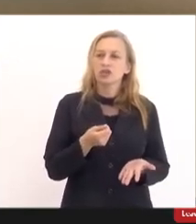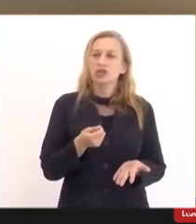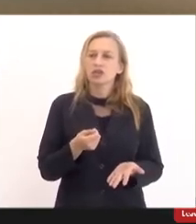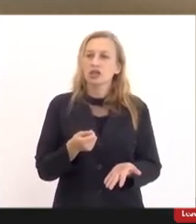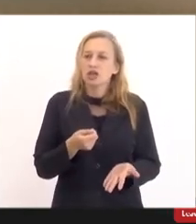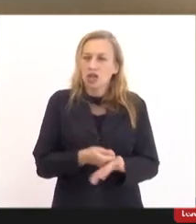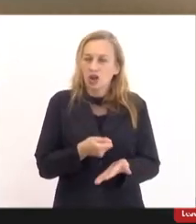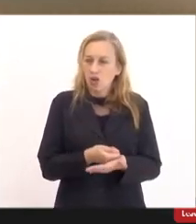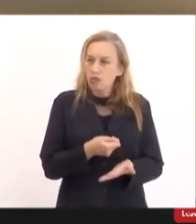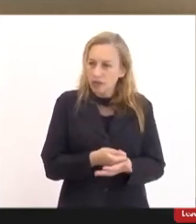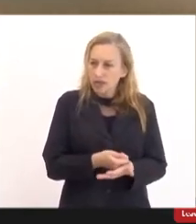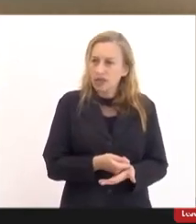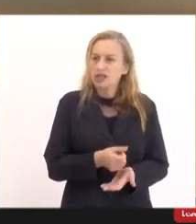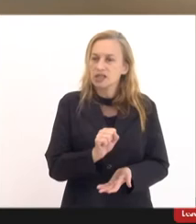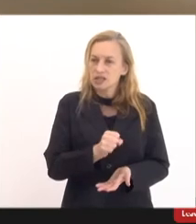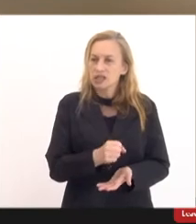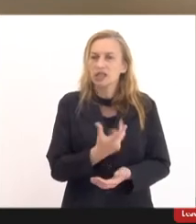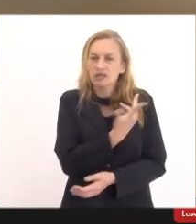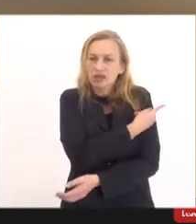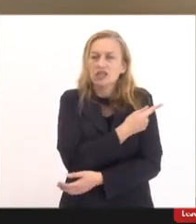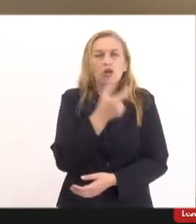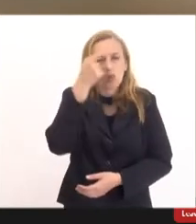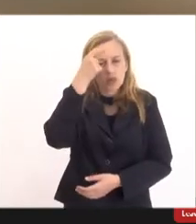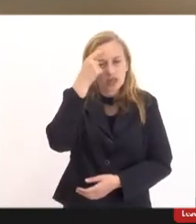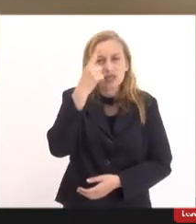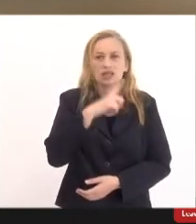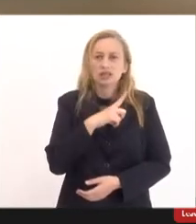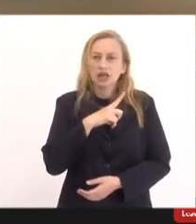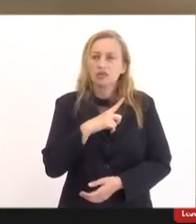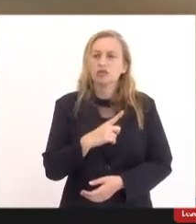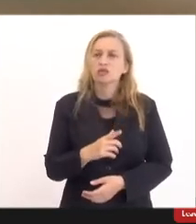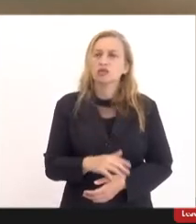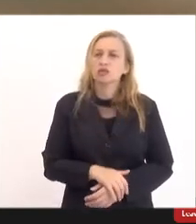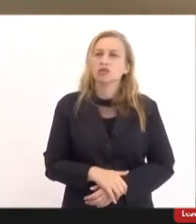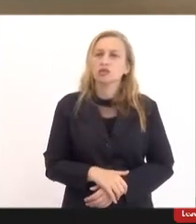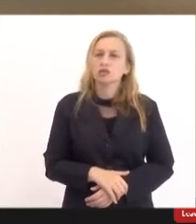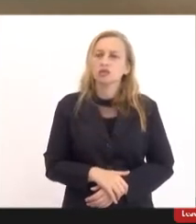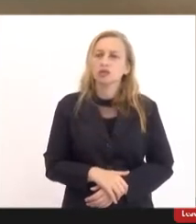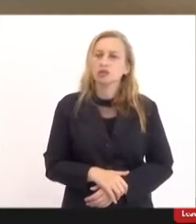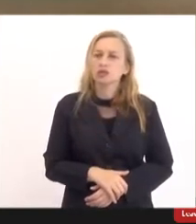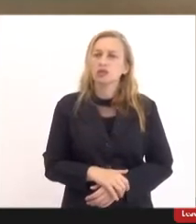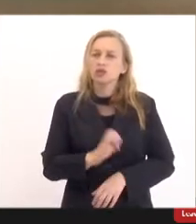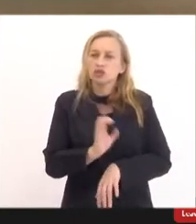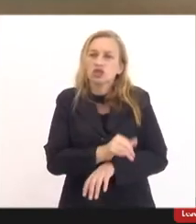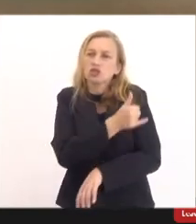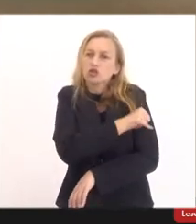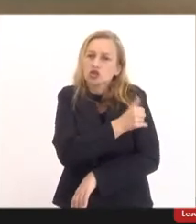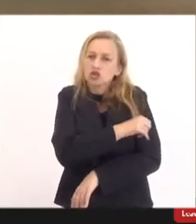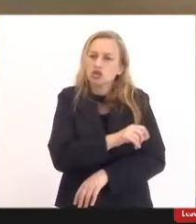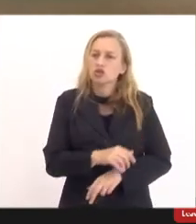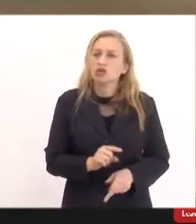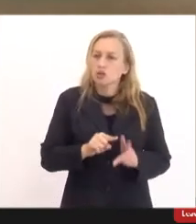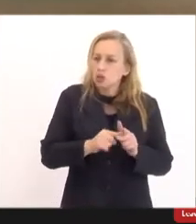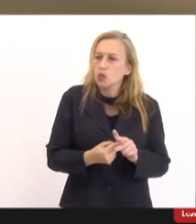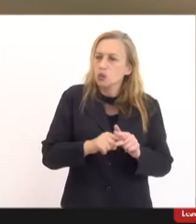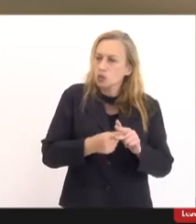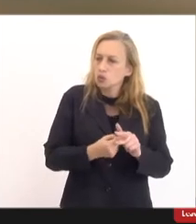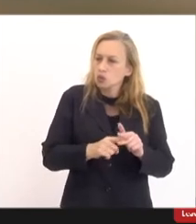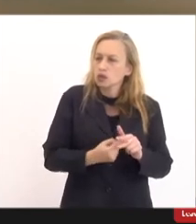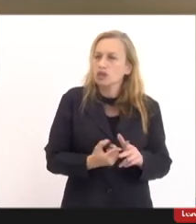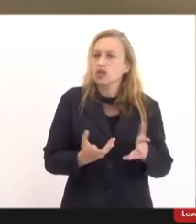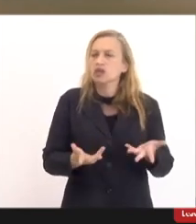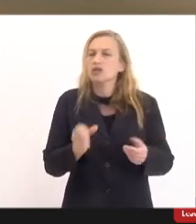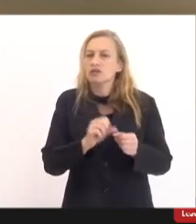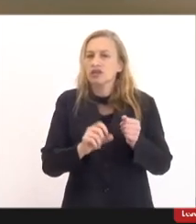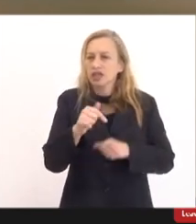obrigatória, nós temos a plena consciência de que, então, ao menos, no estado do Rio de Janeiro, por conta desse ajuste realizado